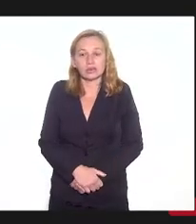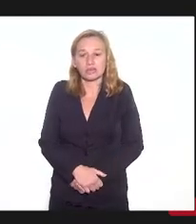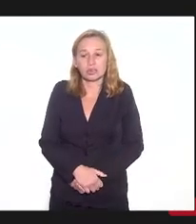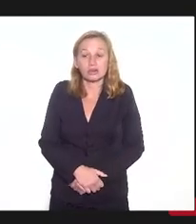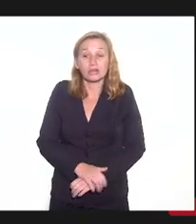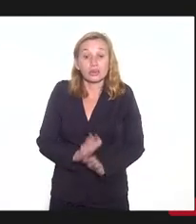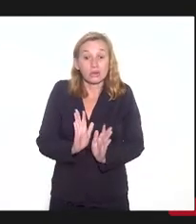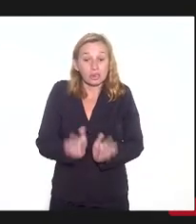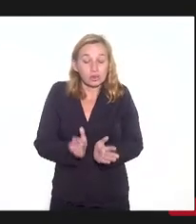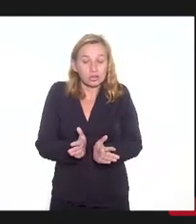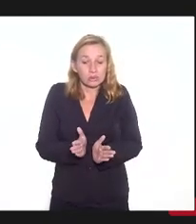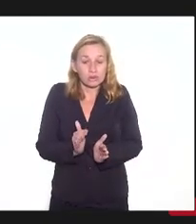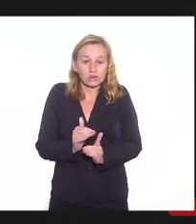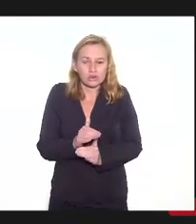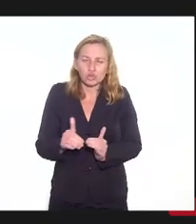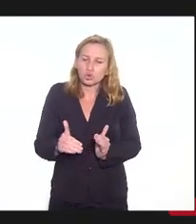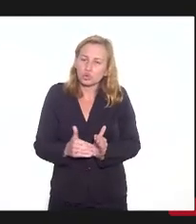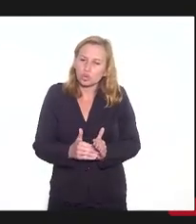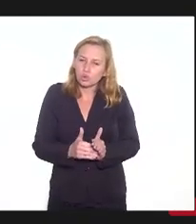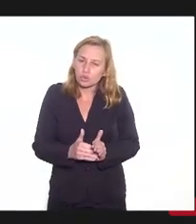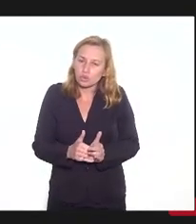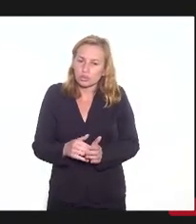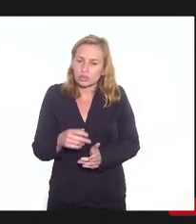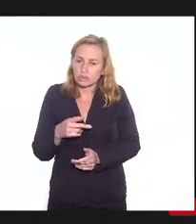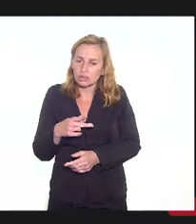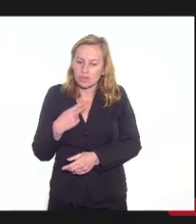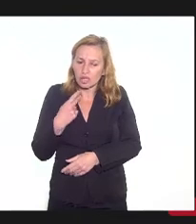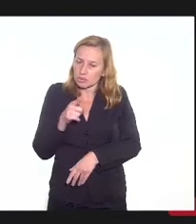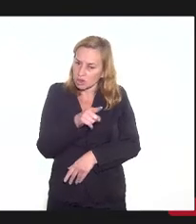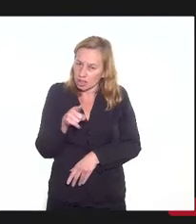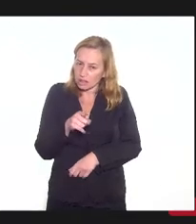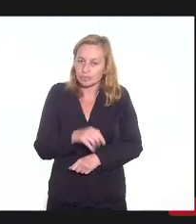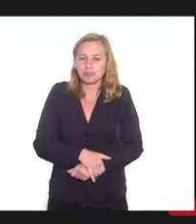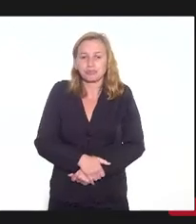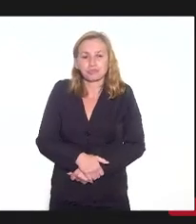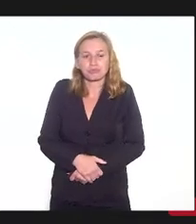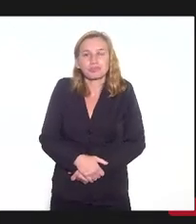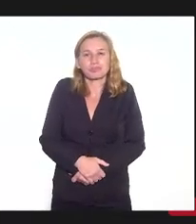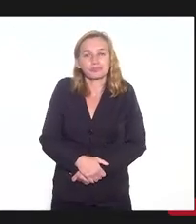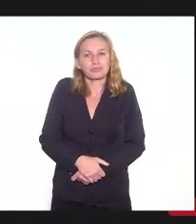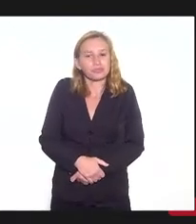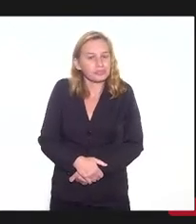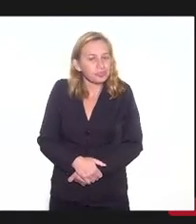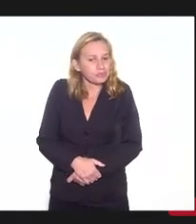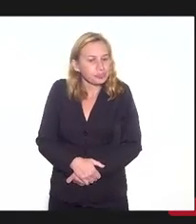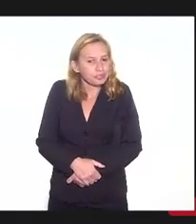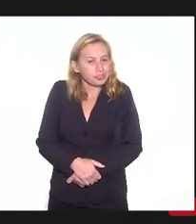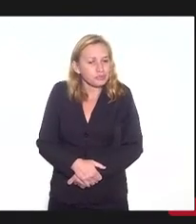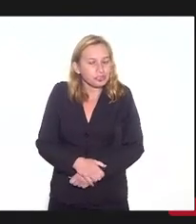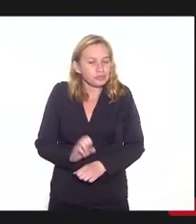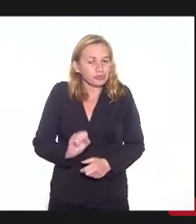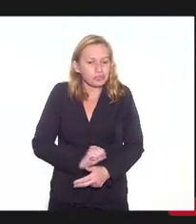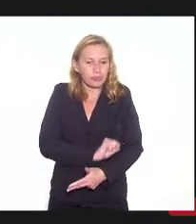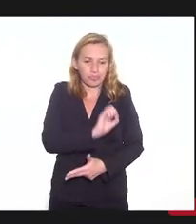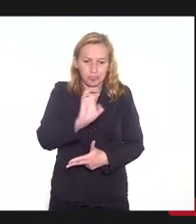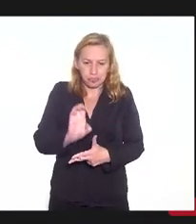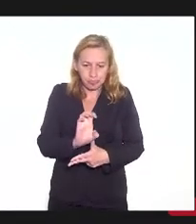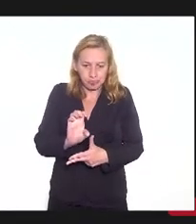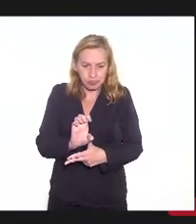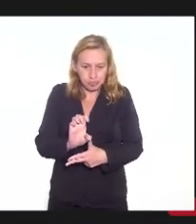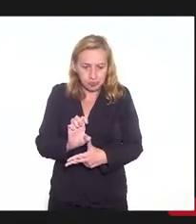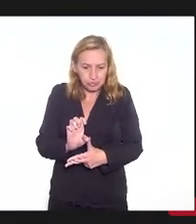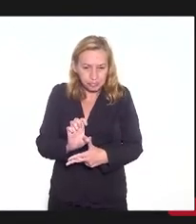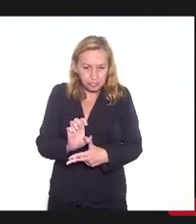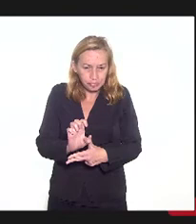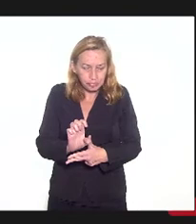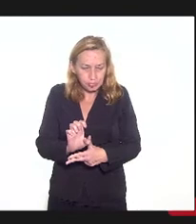Agora, de todos esses pontos aí, talvez o Executivo já de